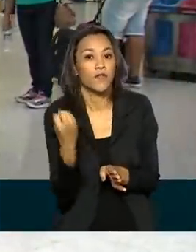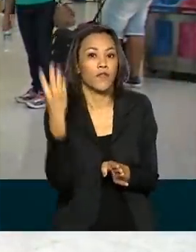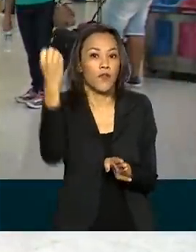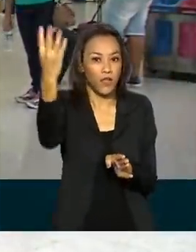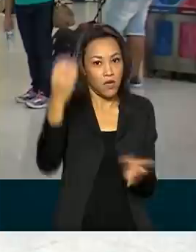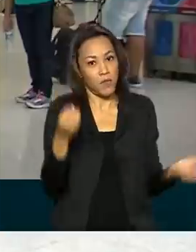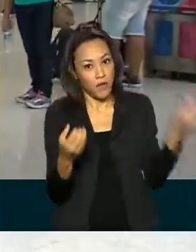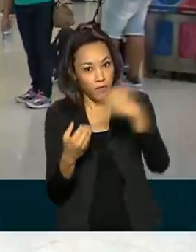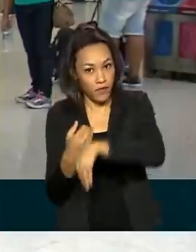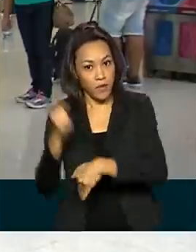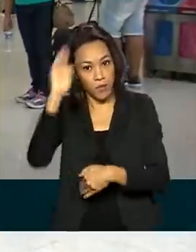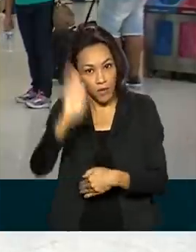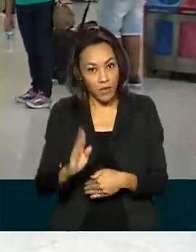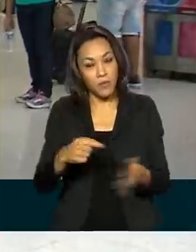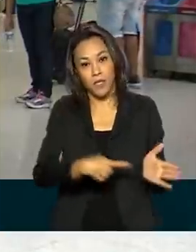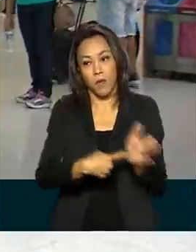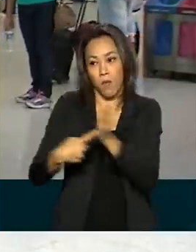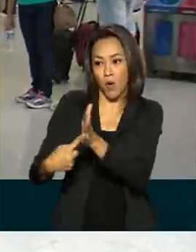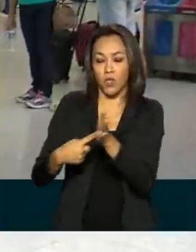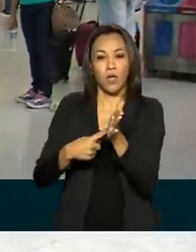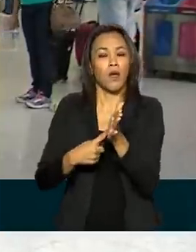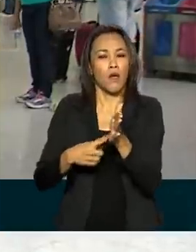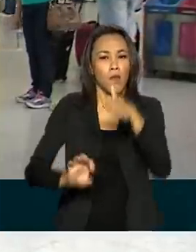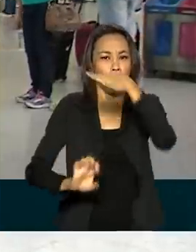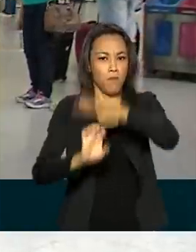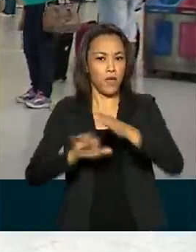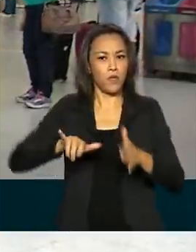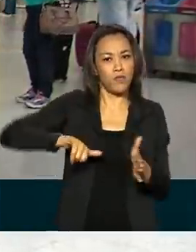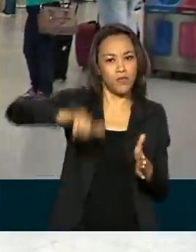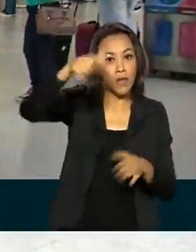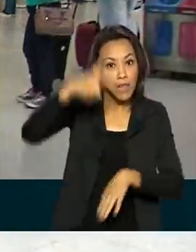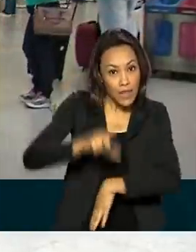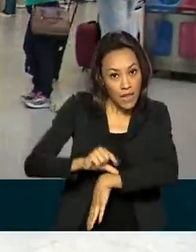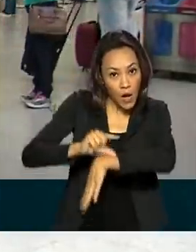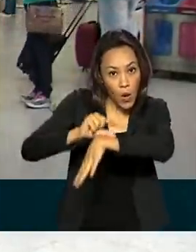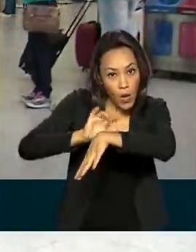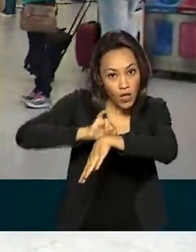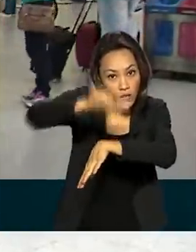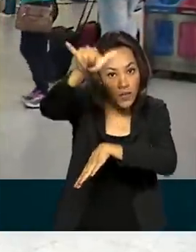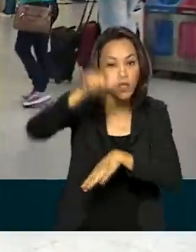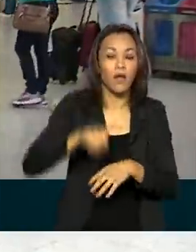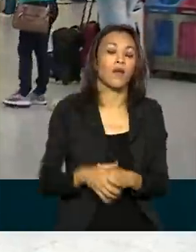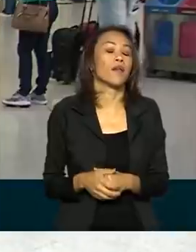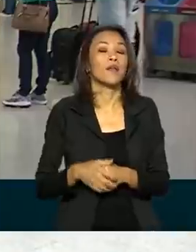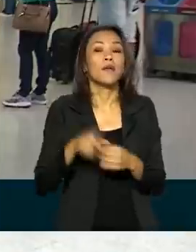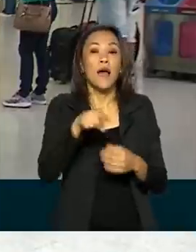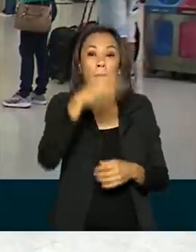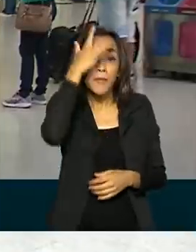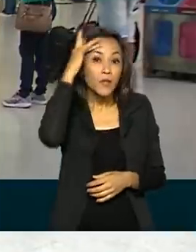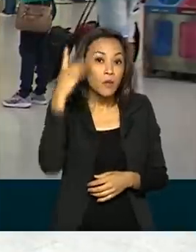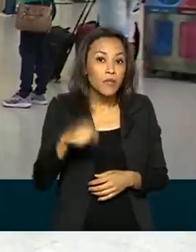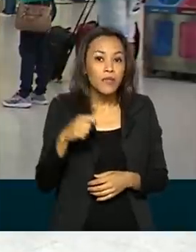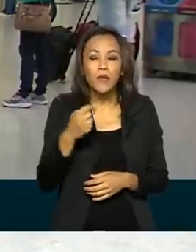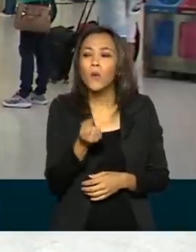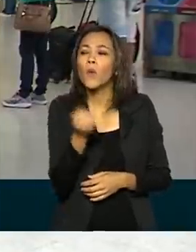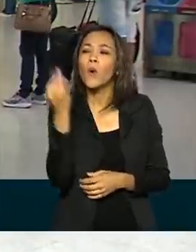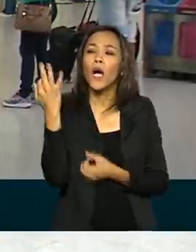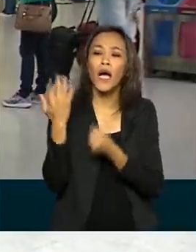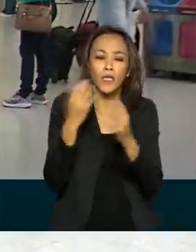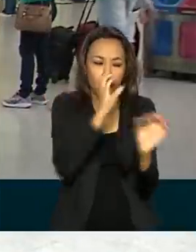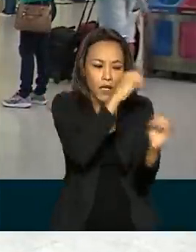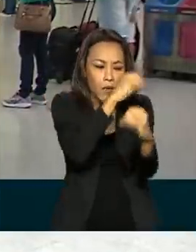apresentado à companhia aérea no horário de embarque do voo. O viajante deve verificar quais os laboratórios que estão